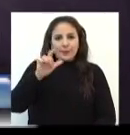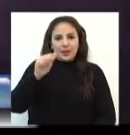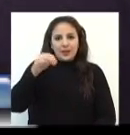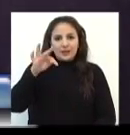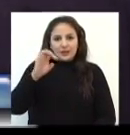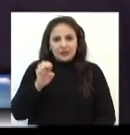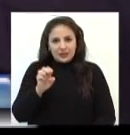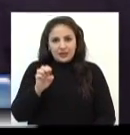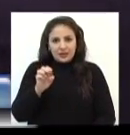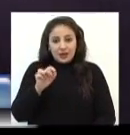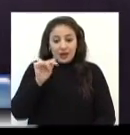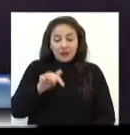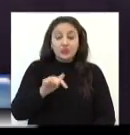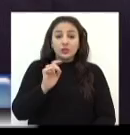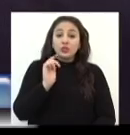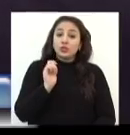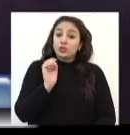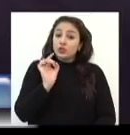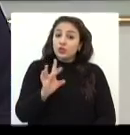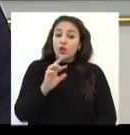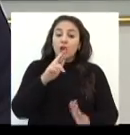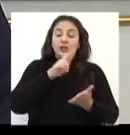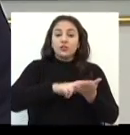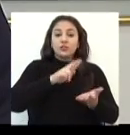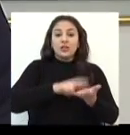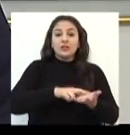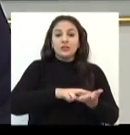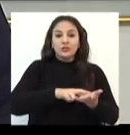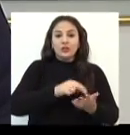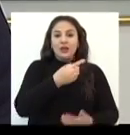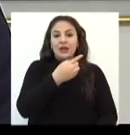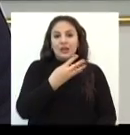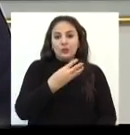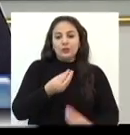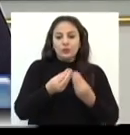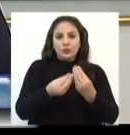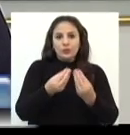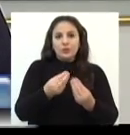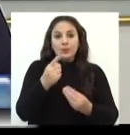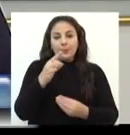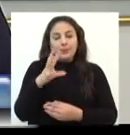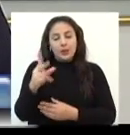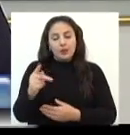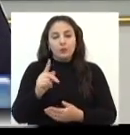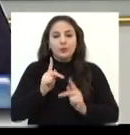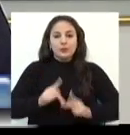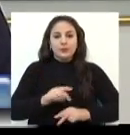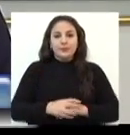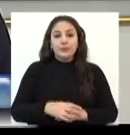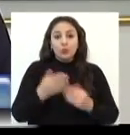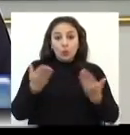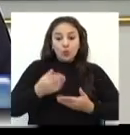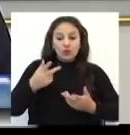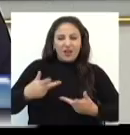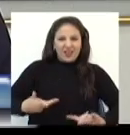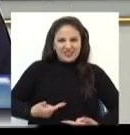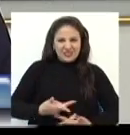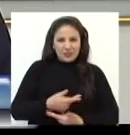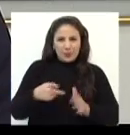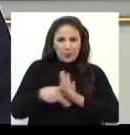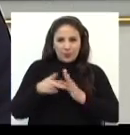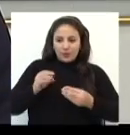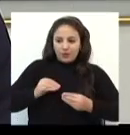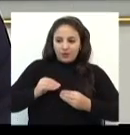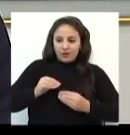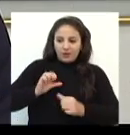doadores por milhão de habitantes. Hoje, a cirurgia de transplante é feita com uma